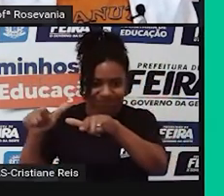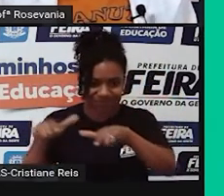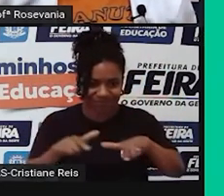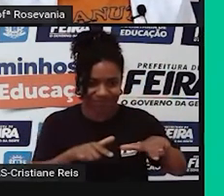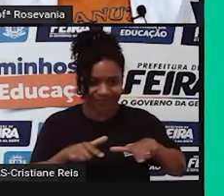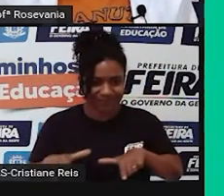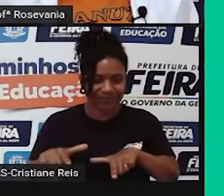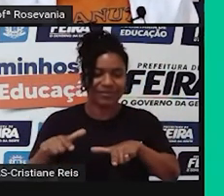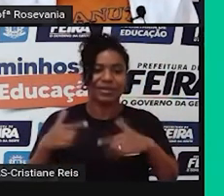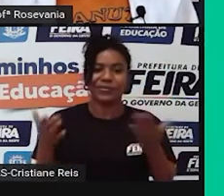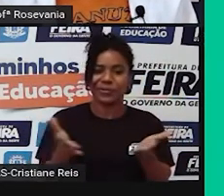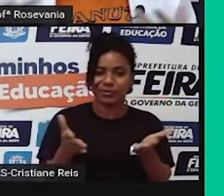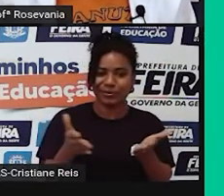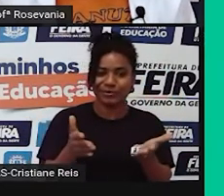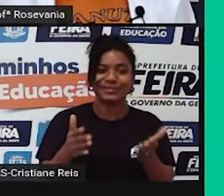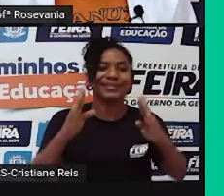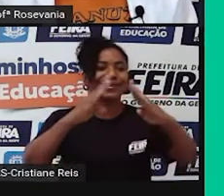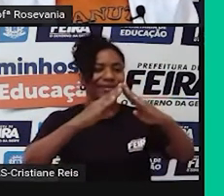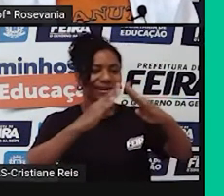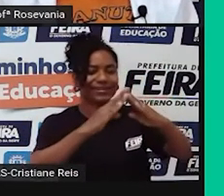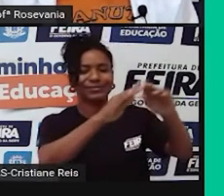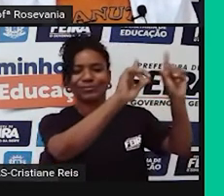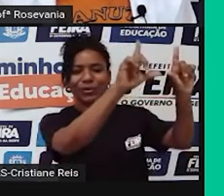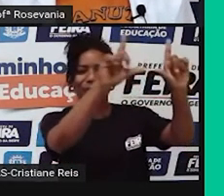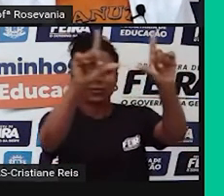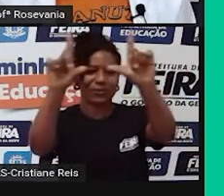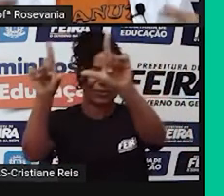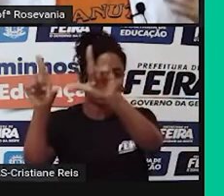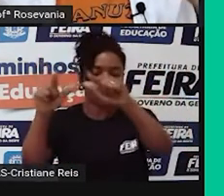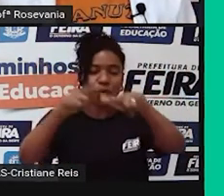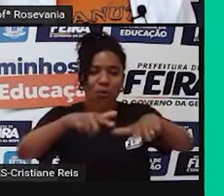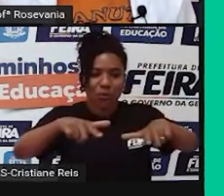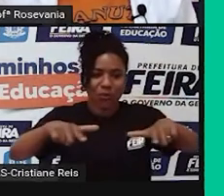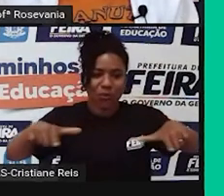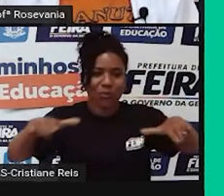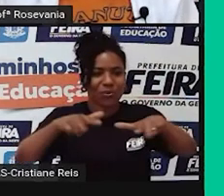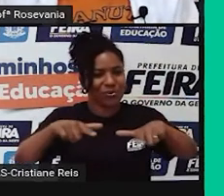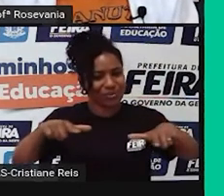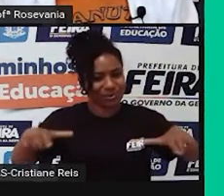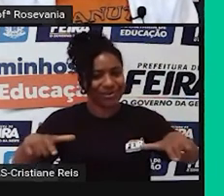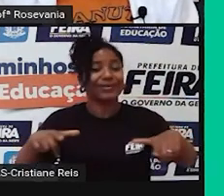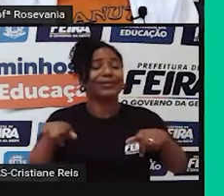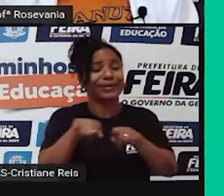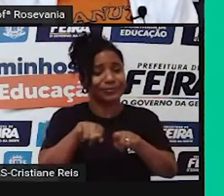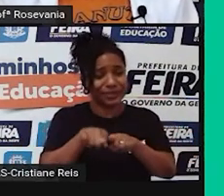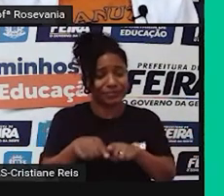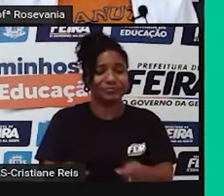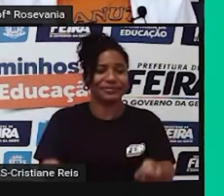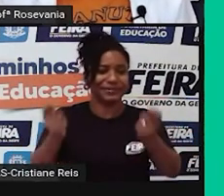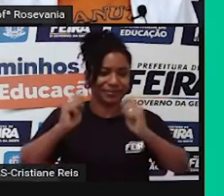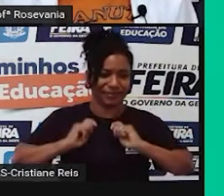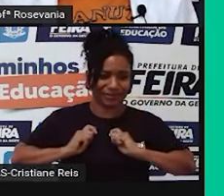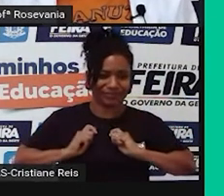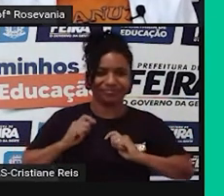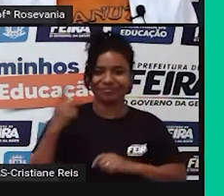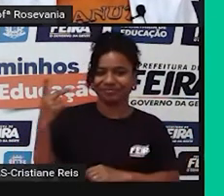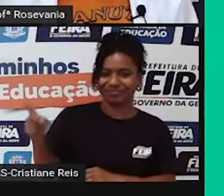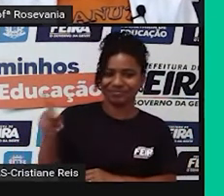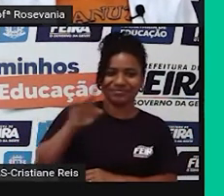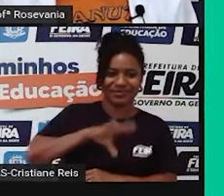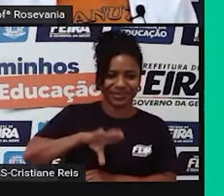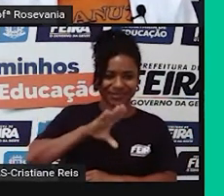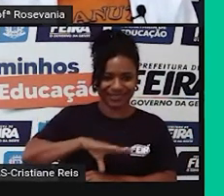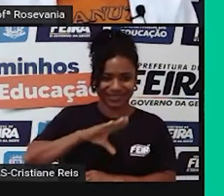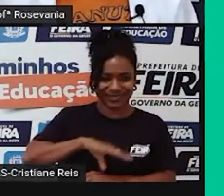as paredes das nossas casas, né, o próprio chão, essa foi uma herança também portuguesa. A gente